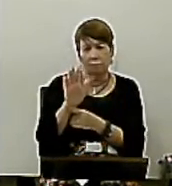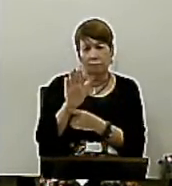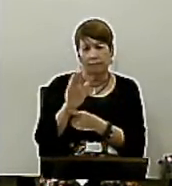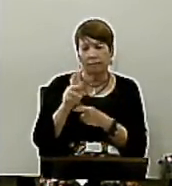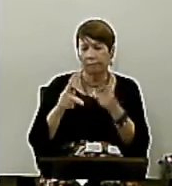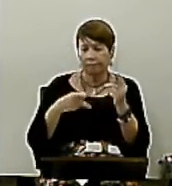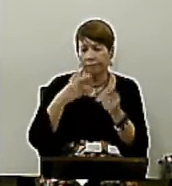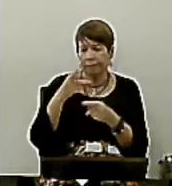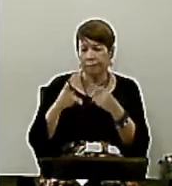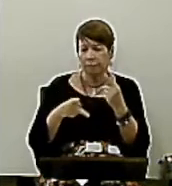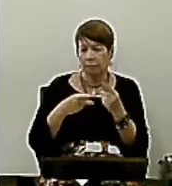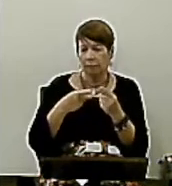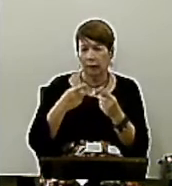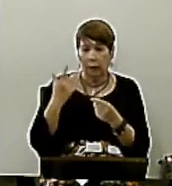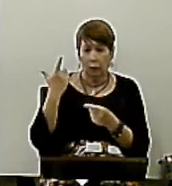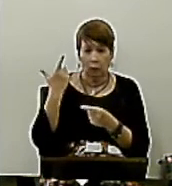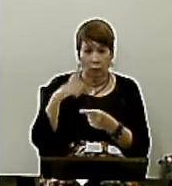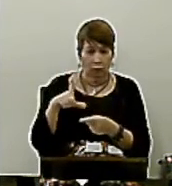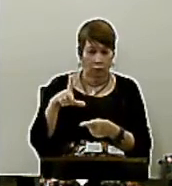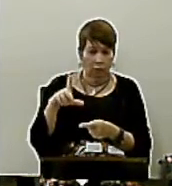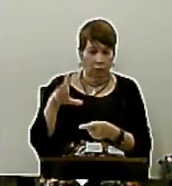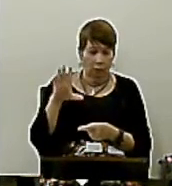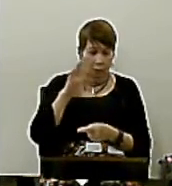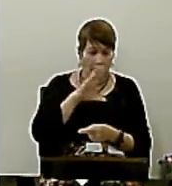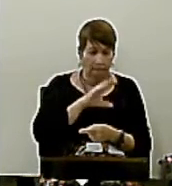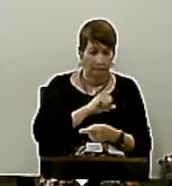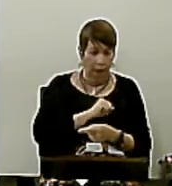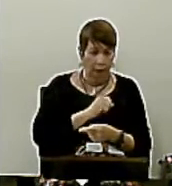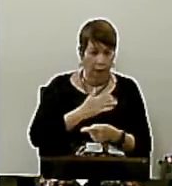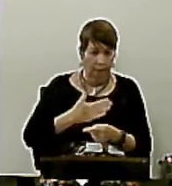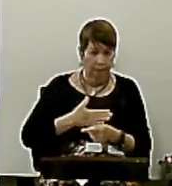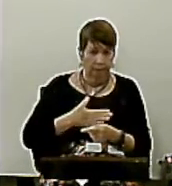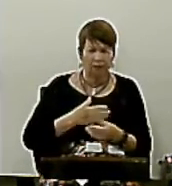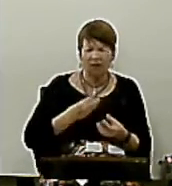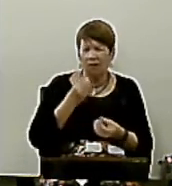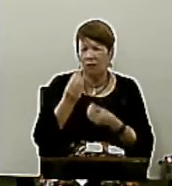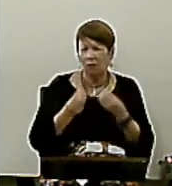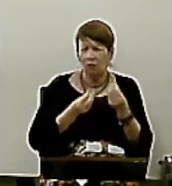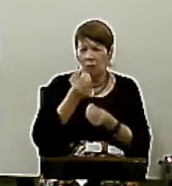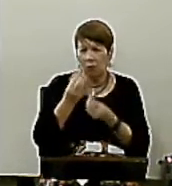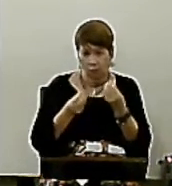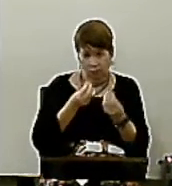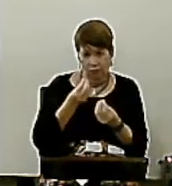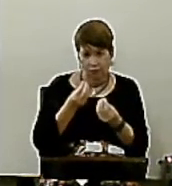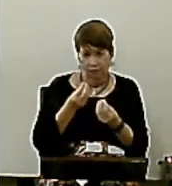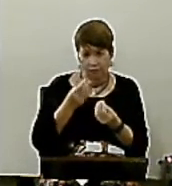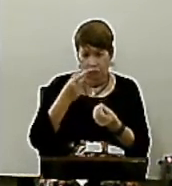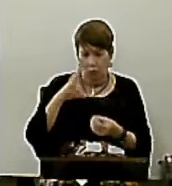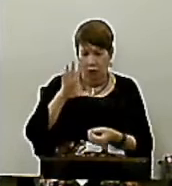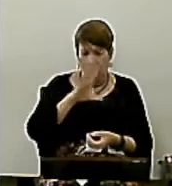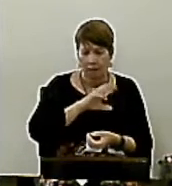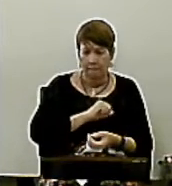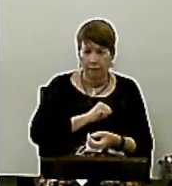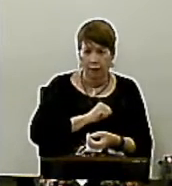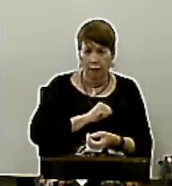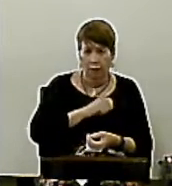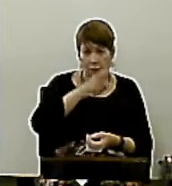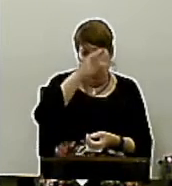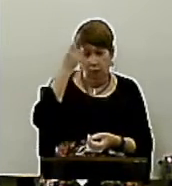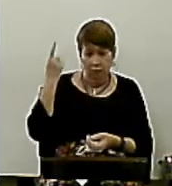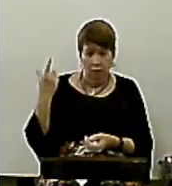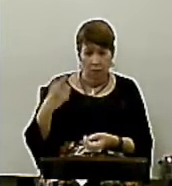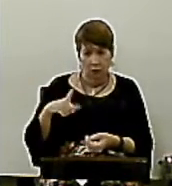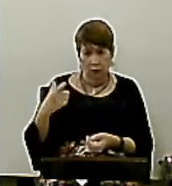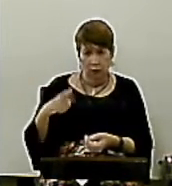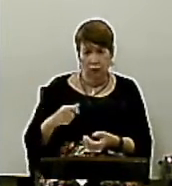diz assim Se eu não consigo Amar a mim Como é que eu vou amar O outro E tem um monte de gente aí Que